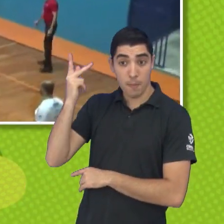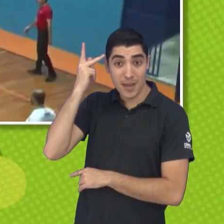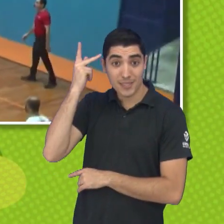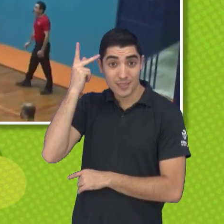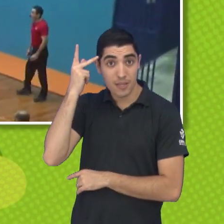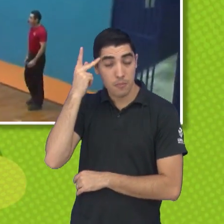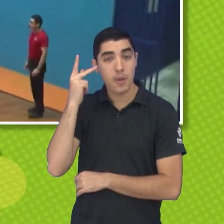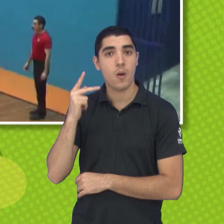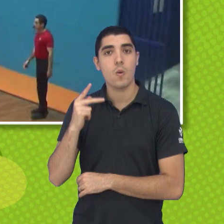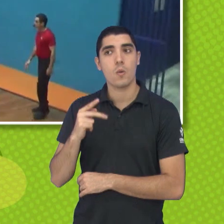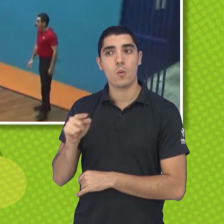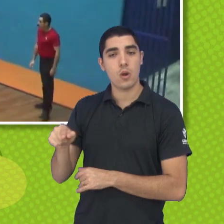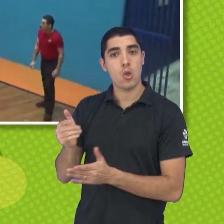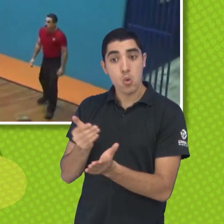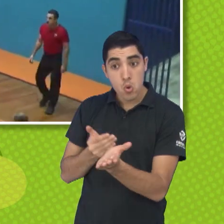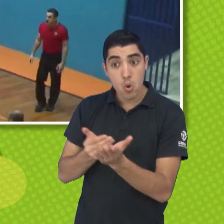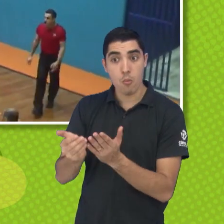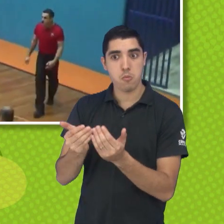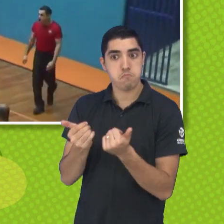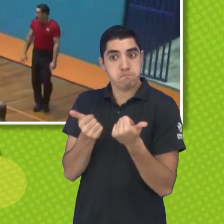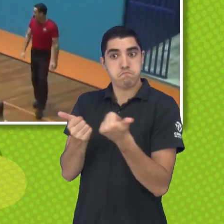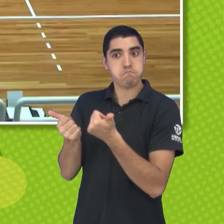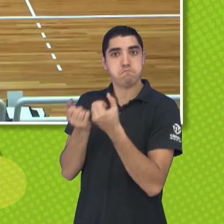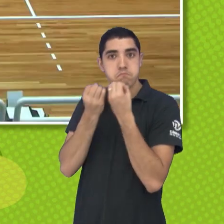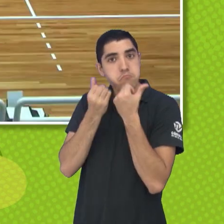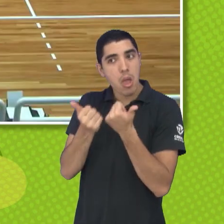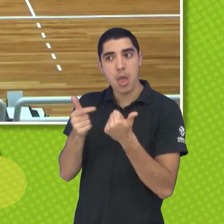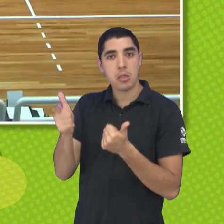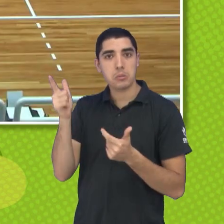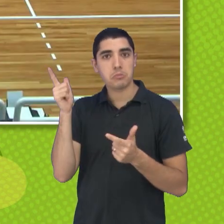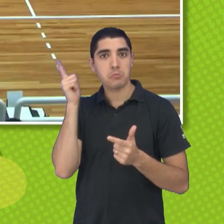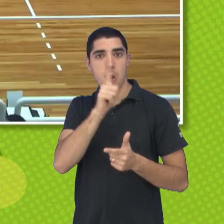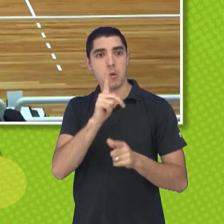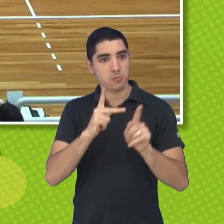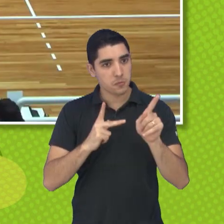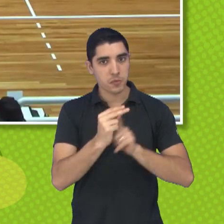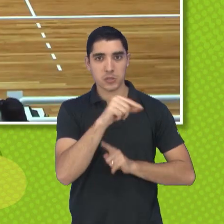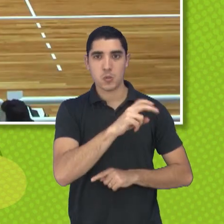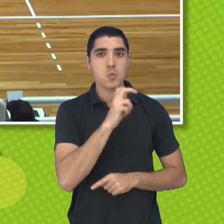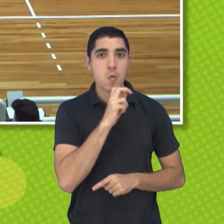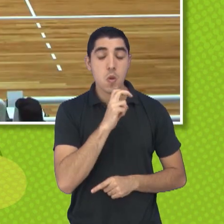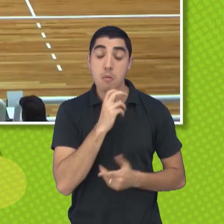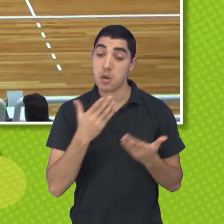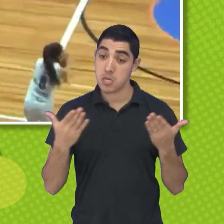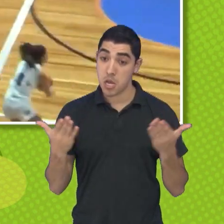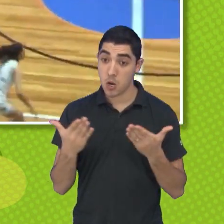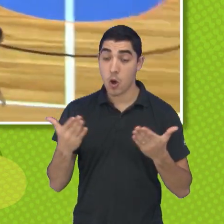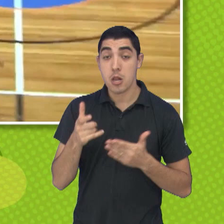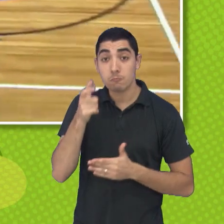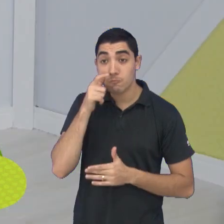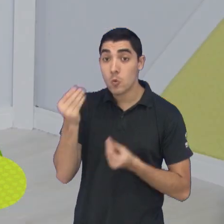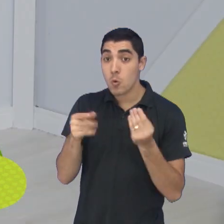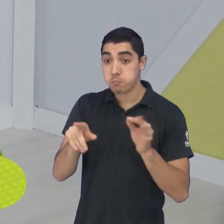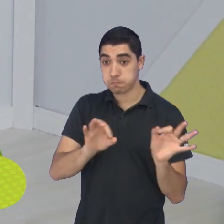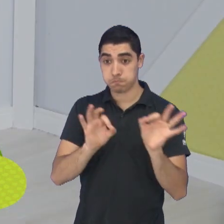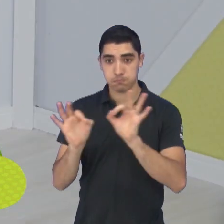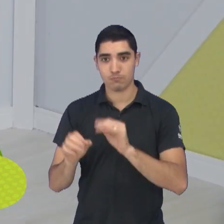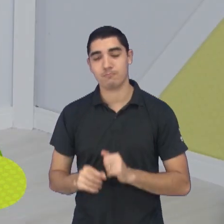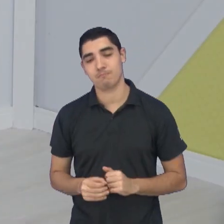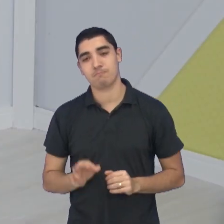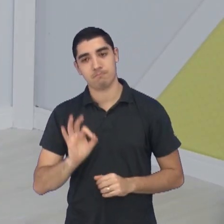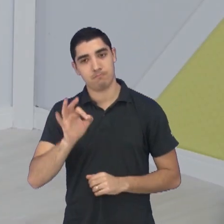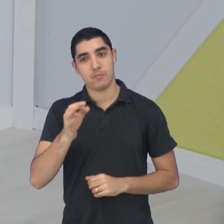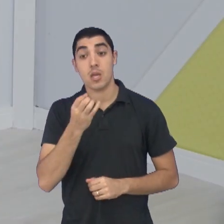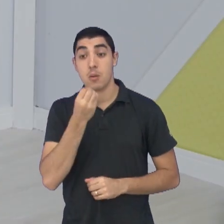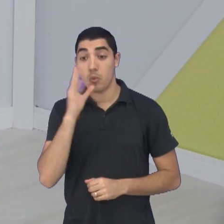bem, iniciou bem essa campanha pelo bicampeonato. E a gente vai acompanhar de perto esse campeonato. Pois é, sucesso